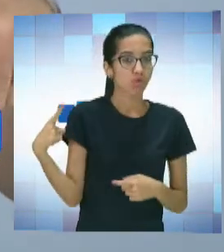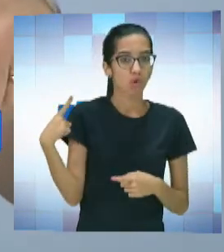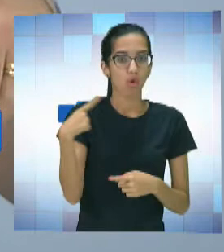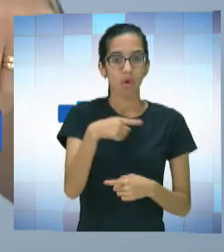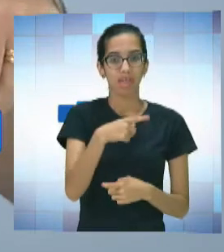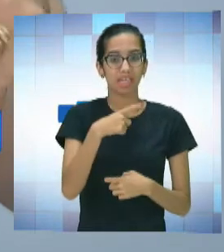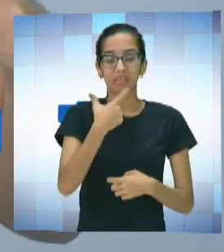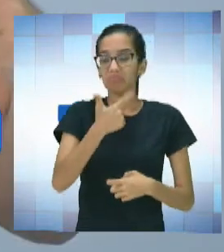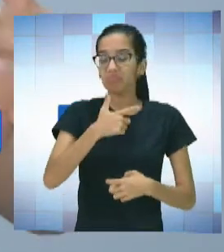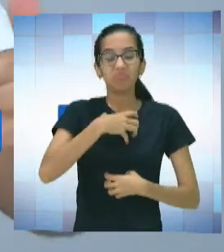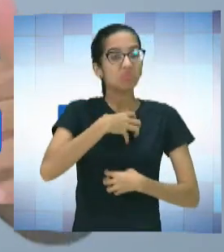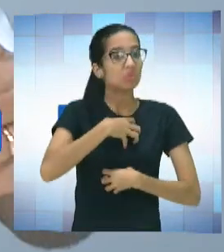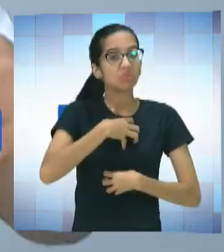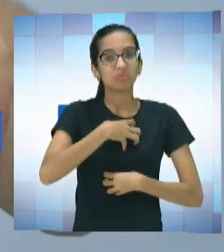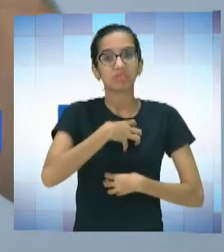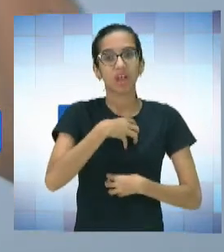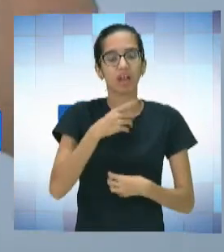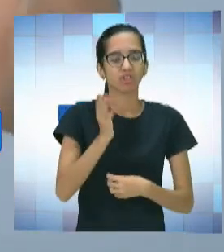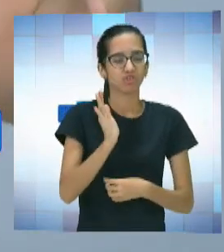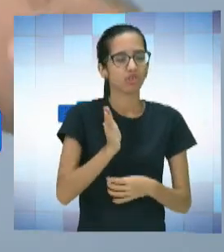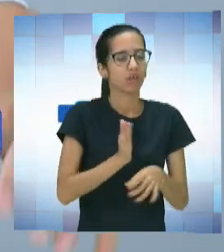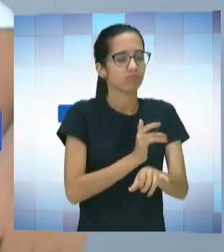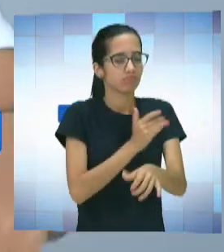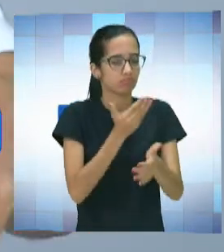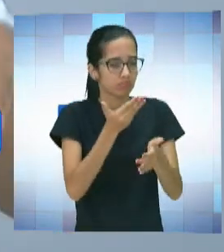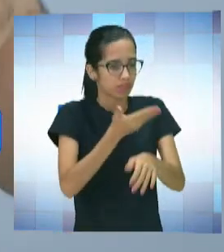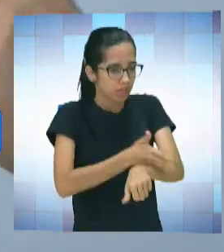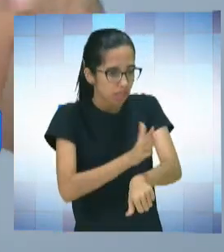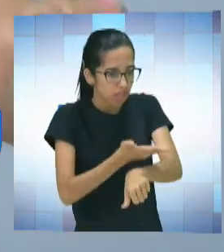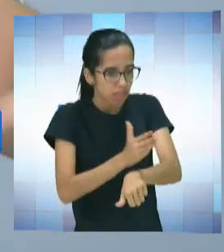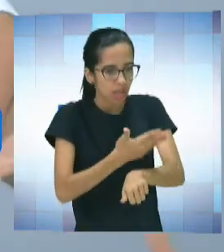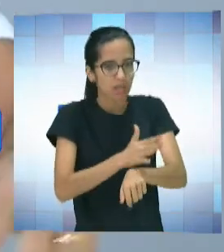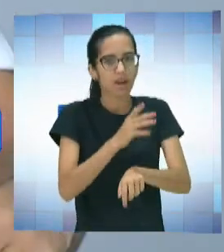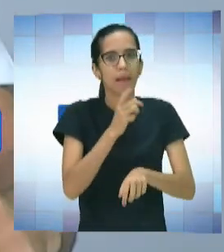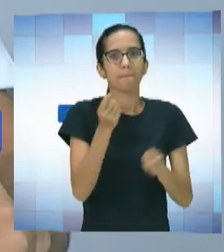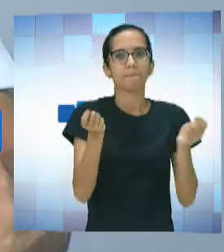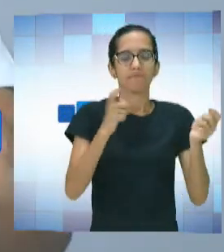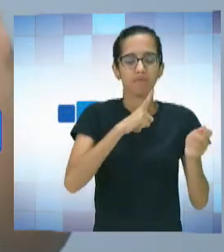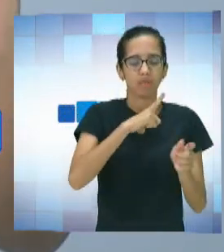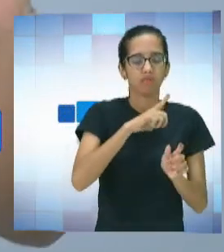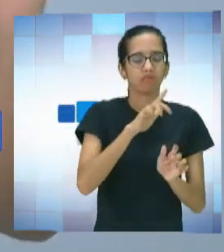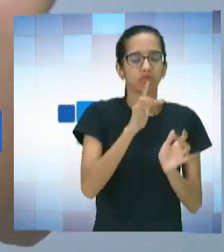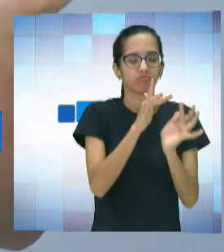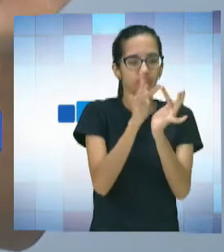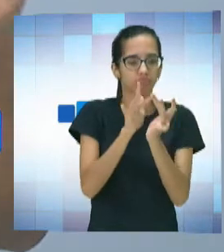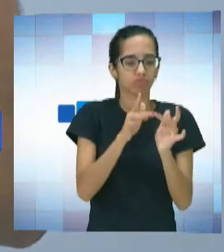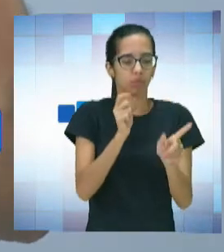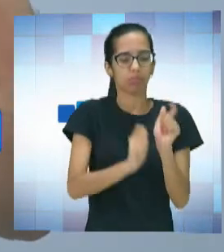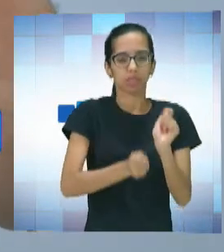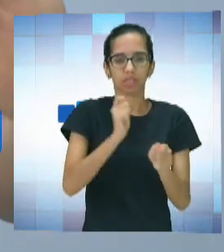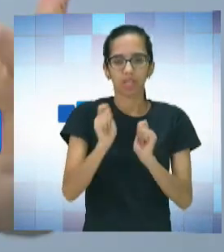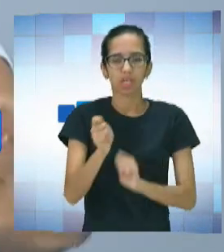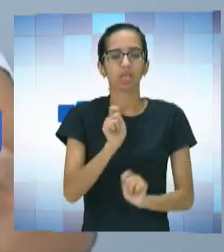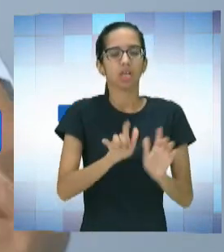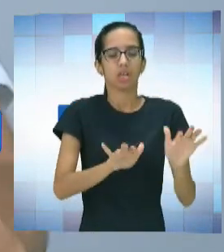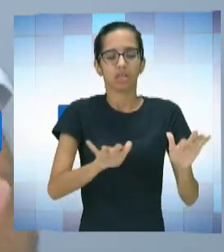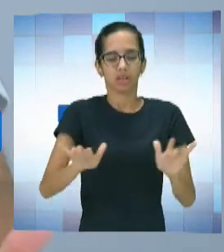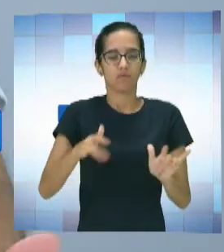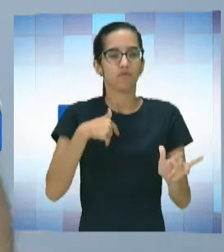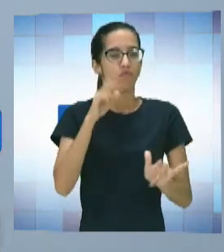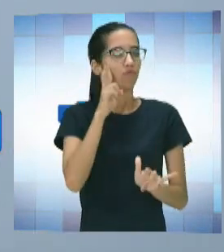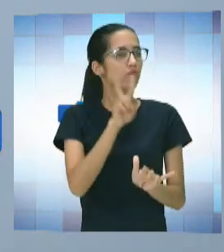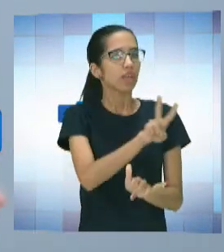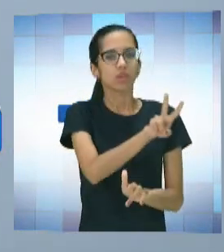corrigir isso, né? E, aí, ele já foi tendo contato com bateria, com piano. E, aí, ele foi já... Vendo outros tocar. vendo.